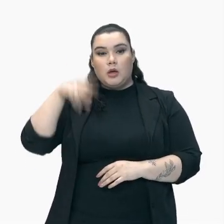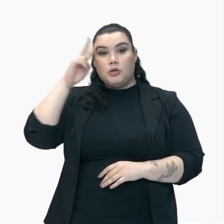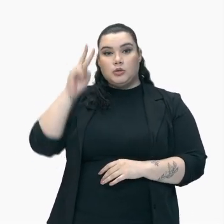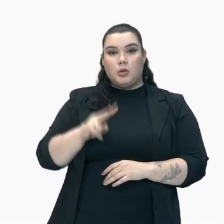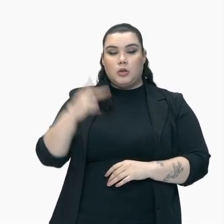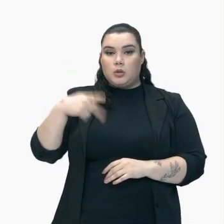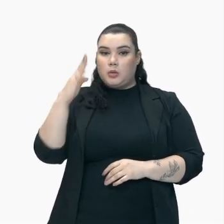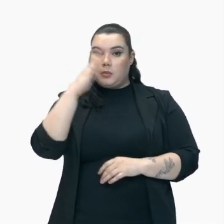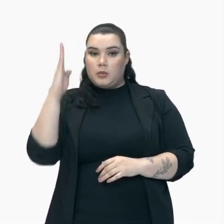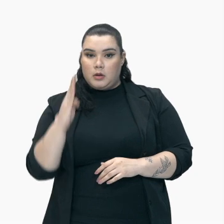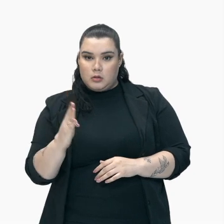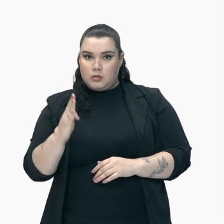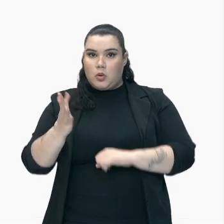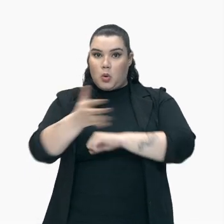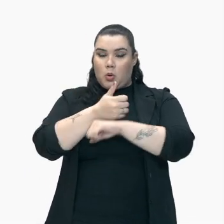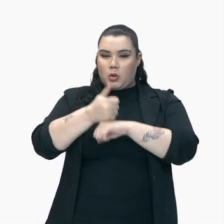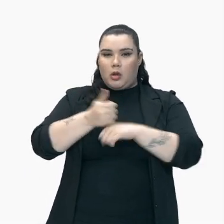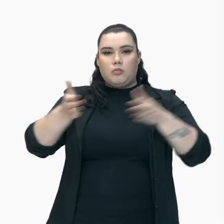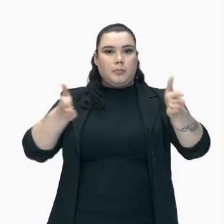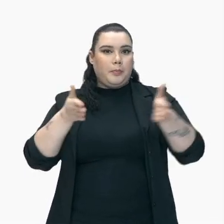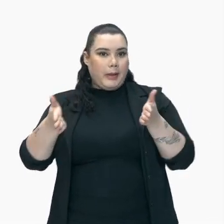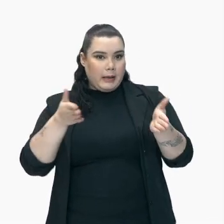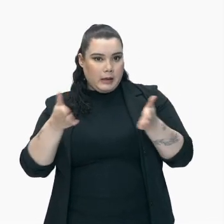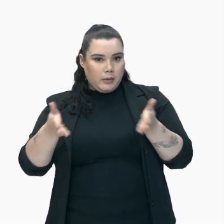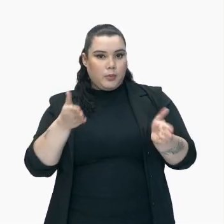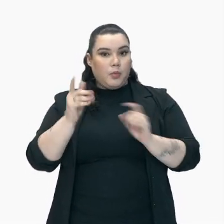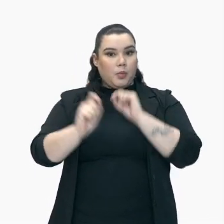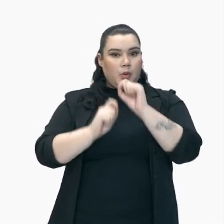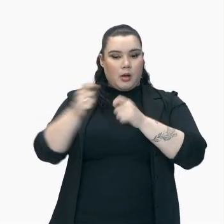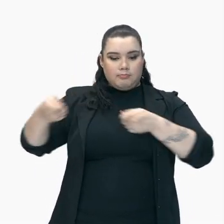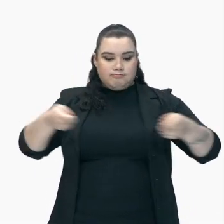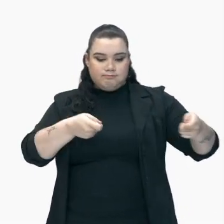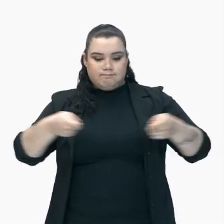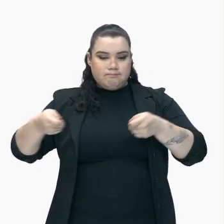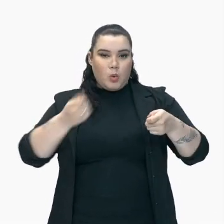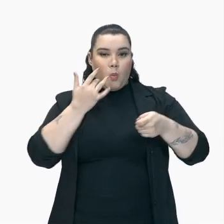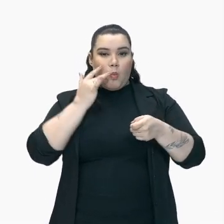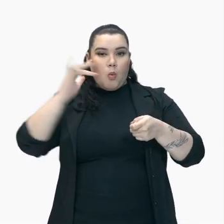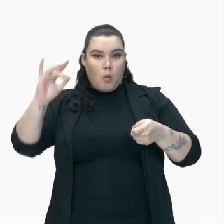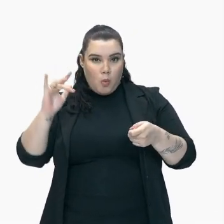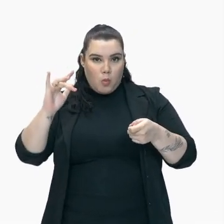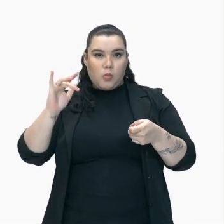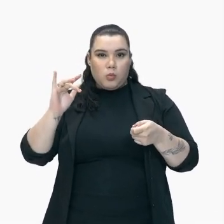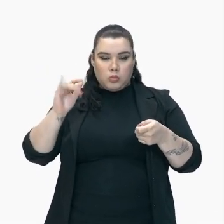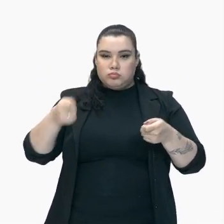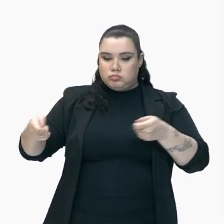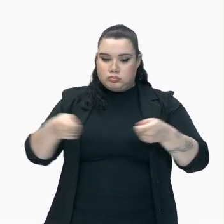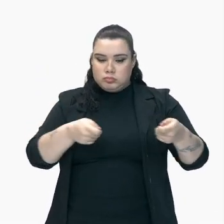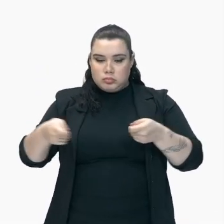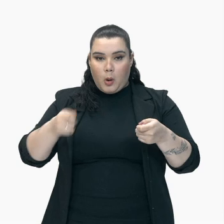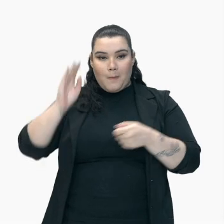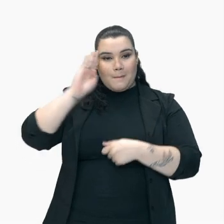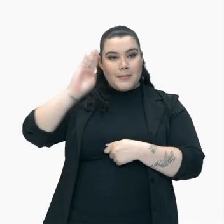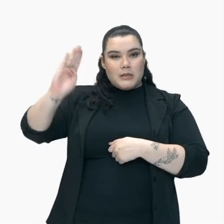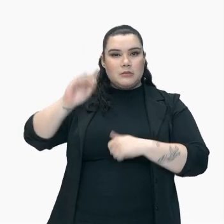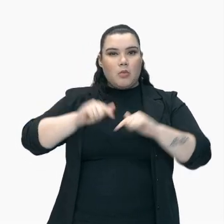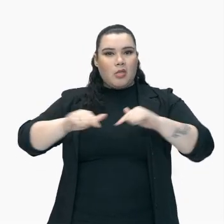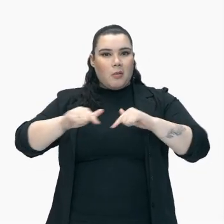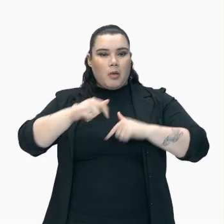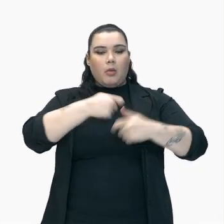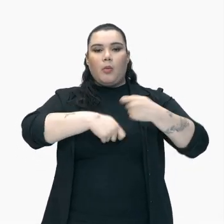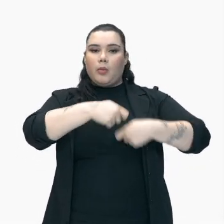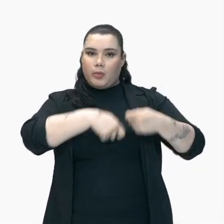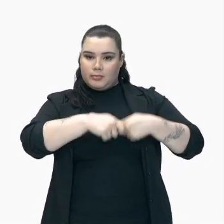Da história colonial Brasileira Em que a mineração De ouro Foi a principal Atividade econômica